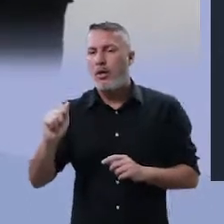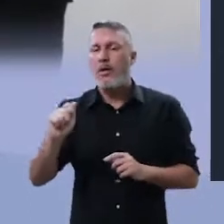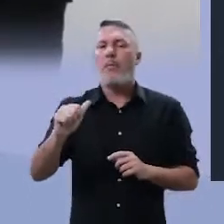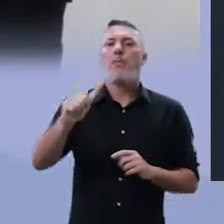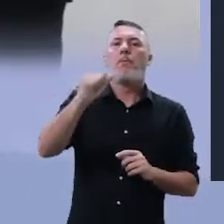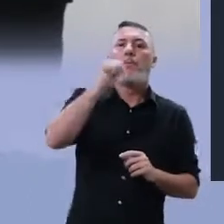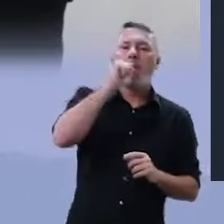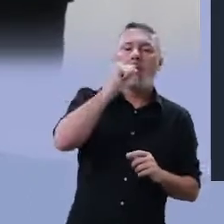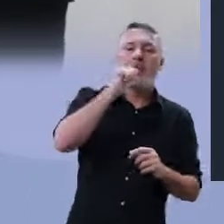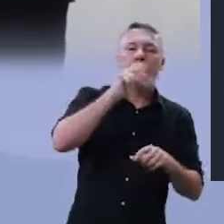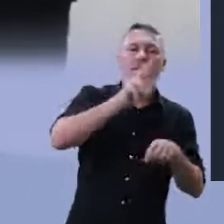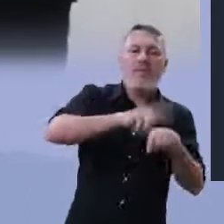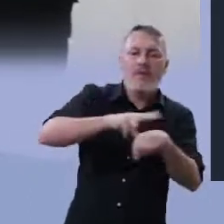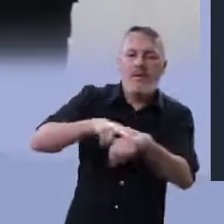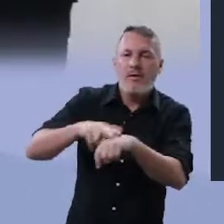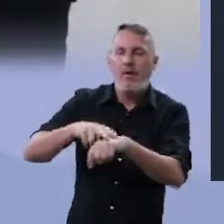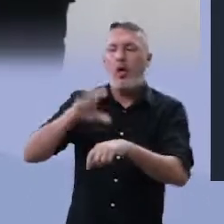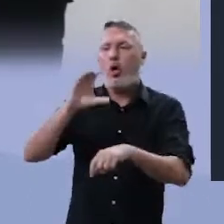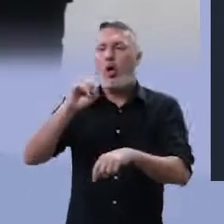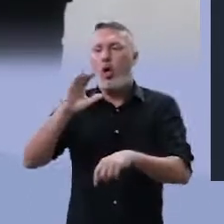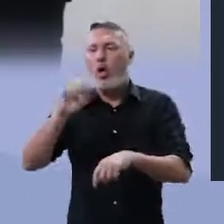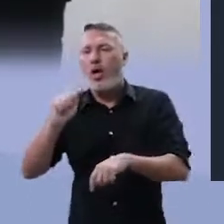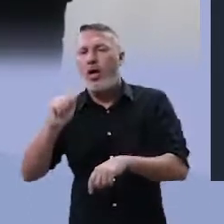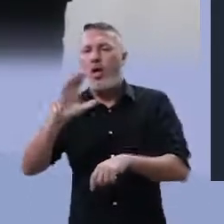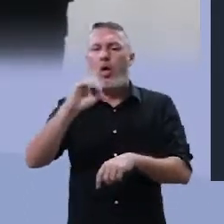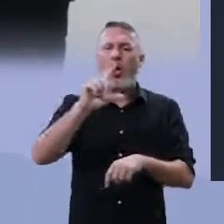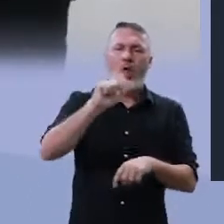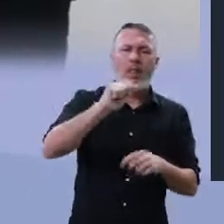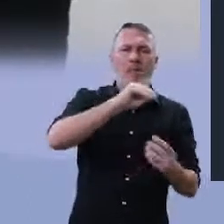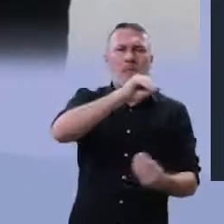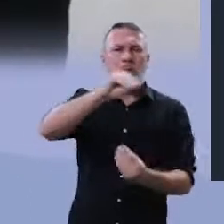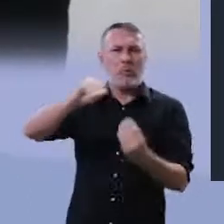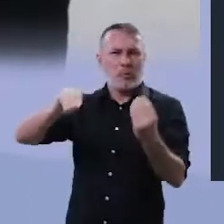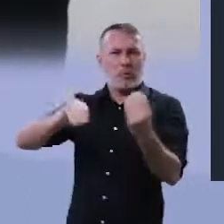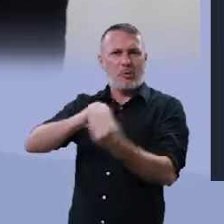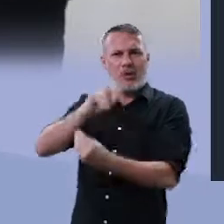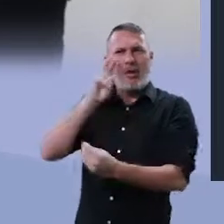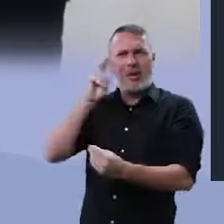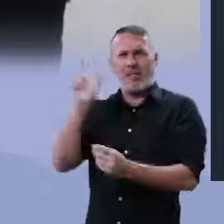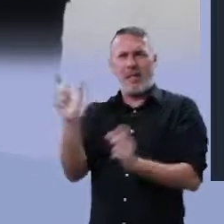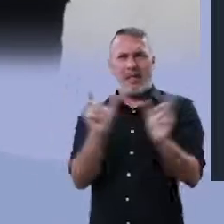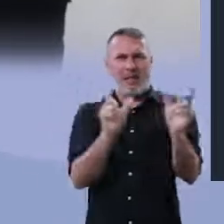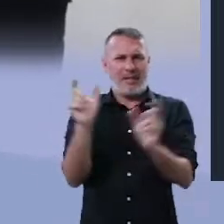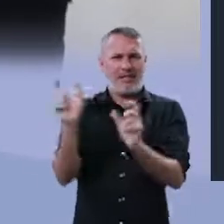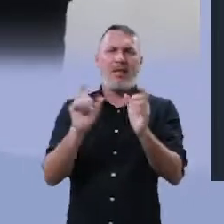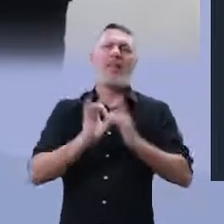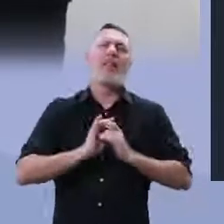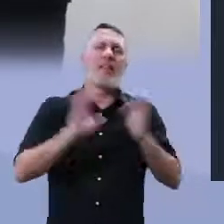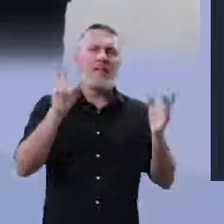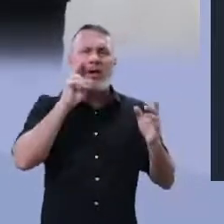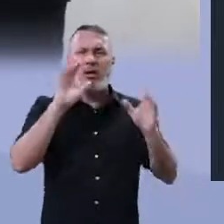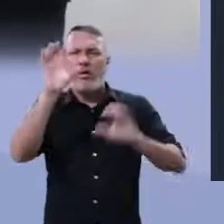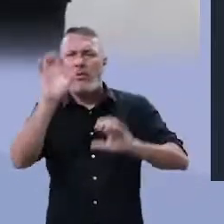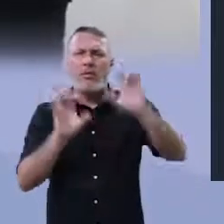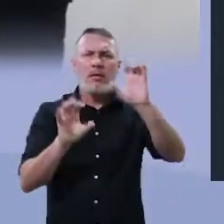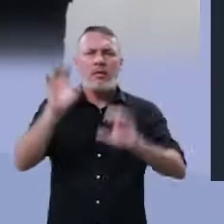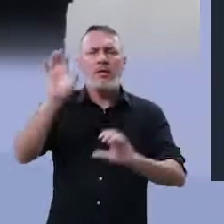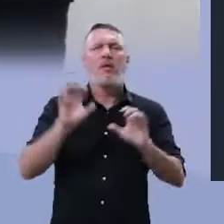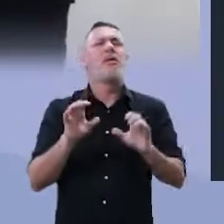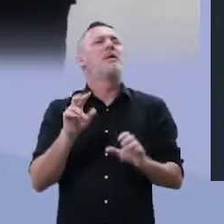caco, Babi, caco, cola. Quantas palavras ele usou? Estou falando as palavras de modo bem livre.